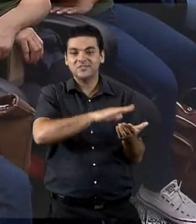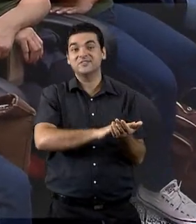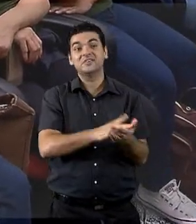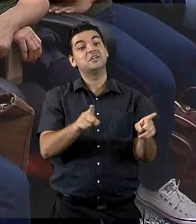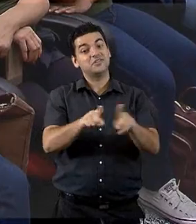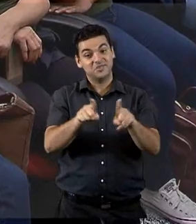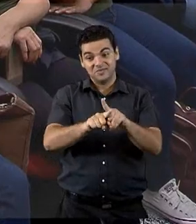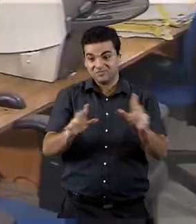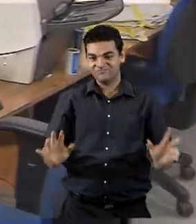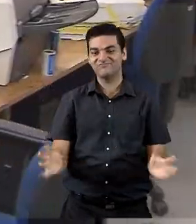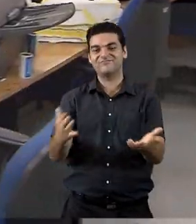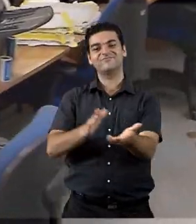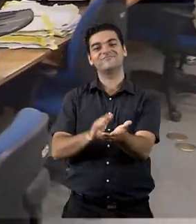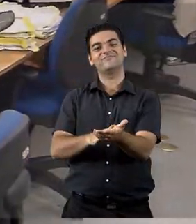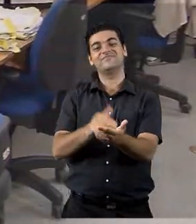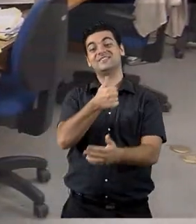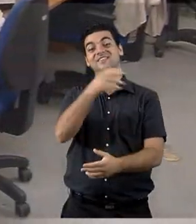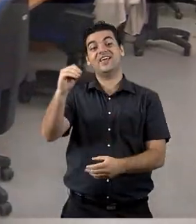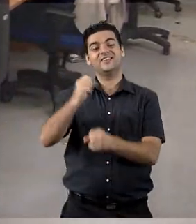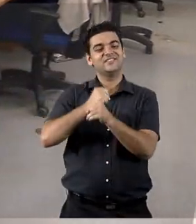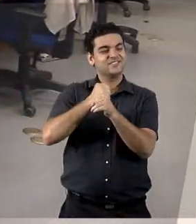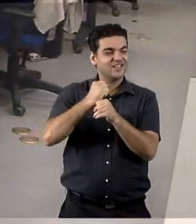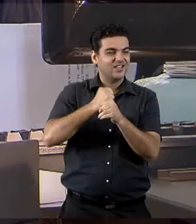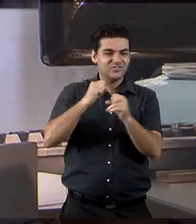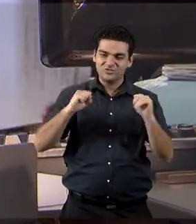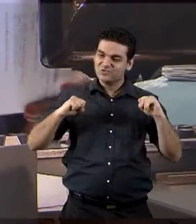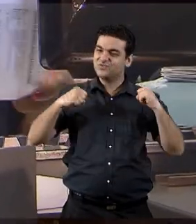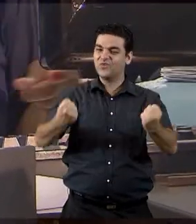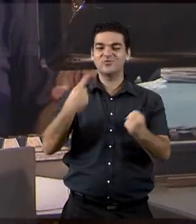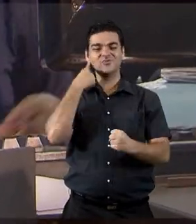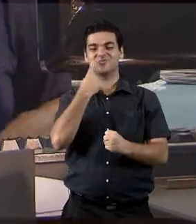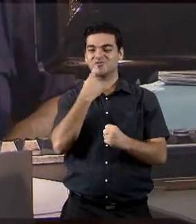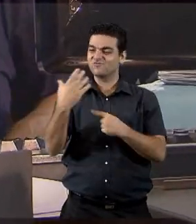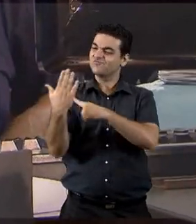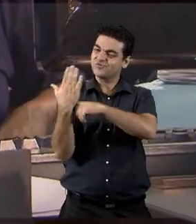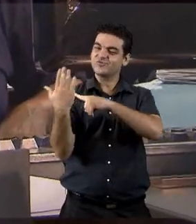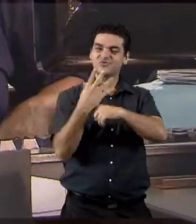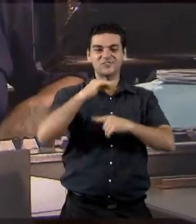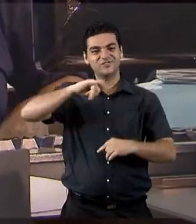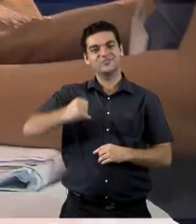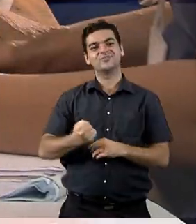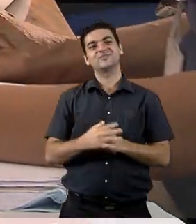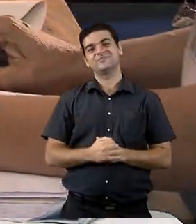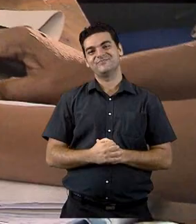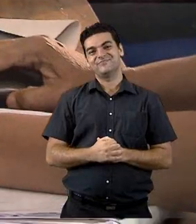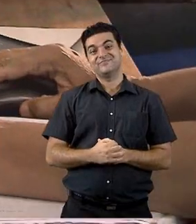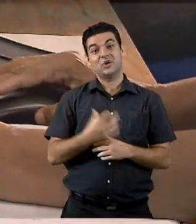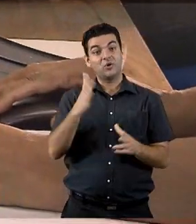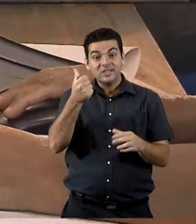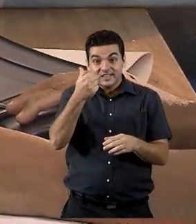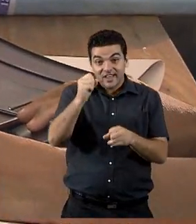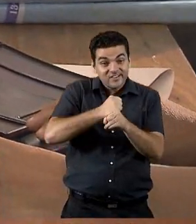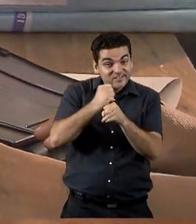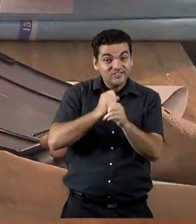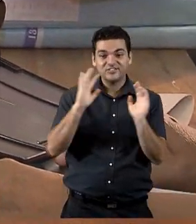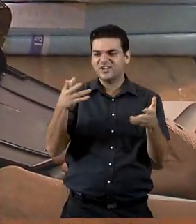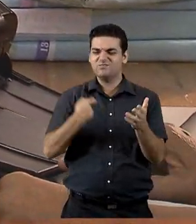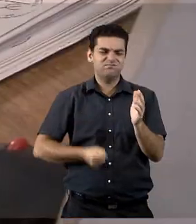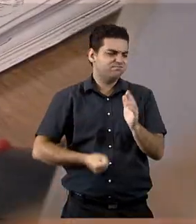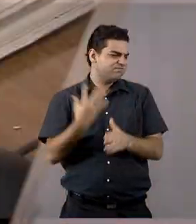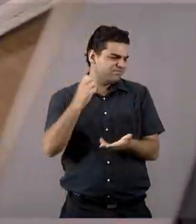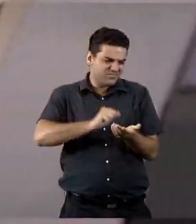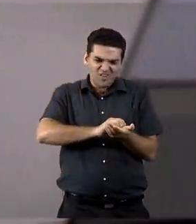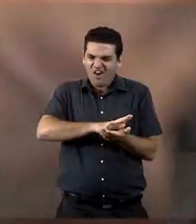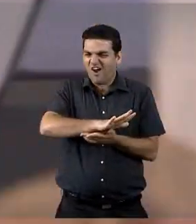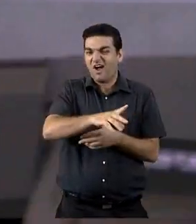também os 10 anos da prestação de serviço desses profissionais ao STJ. Em uma década, eles já digitalizaram